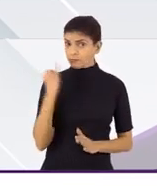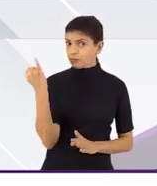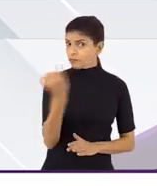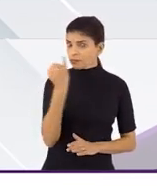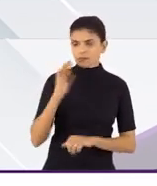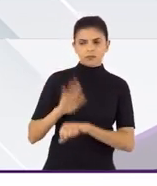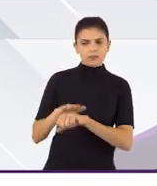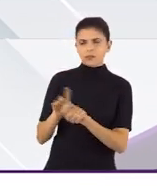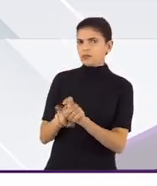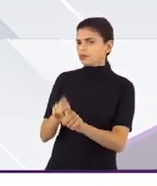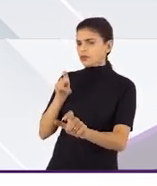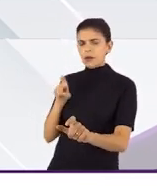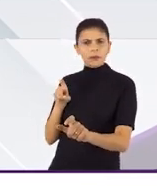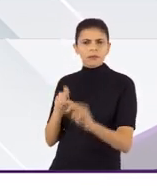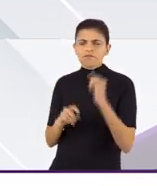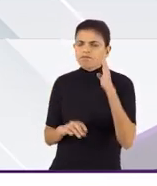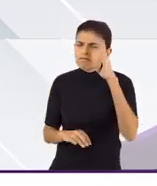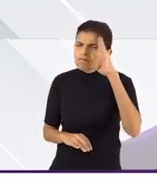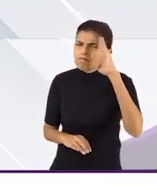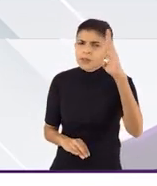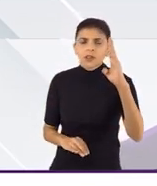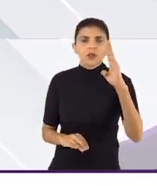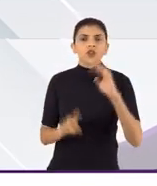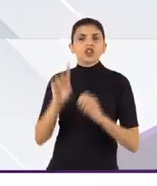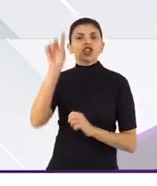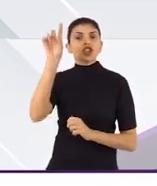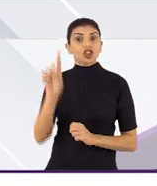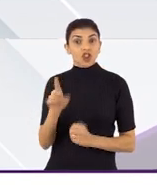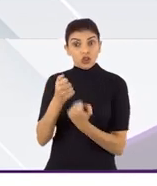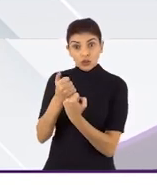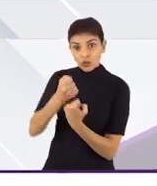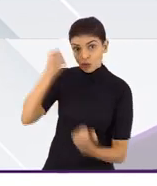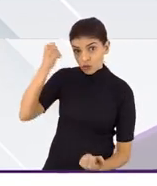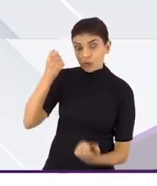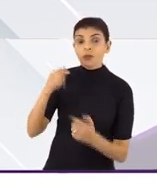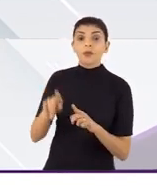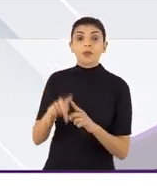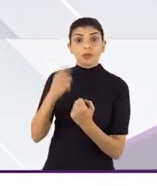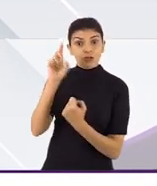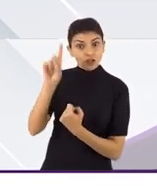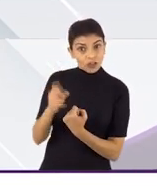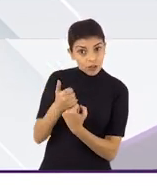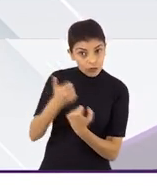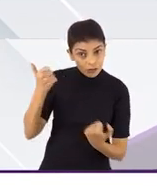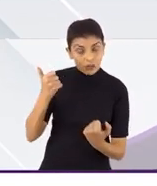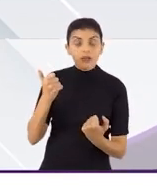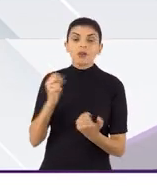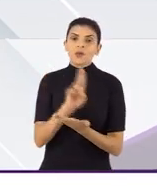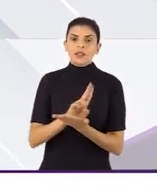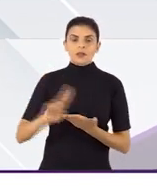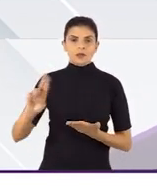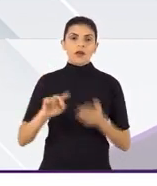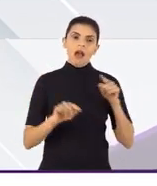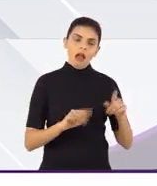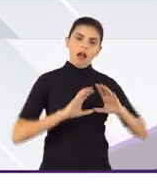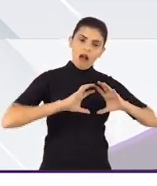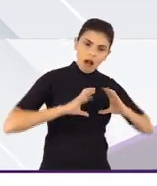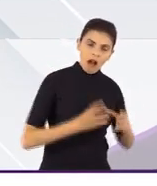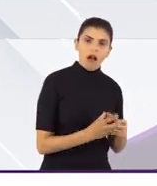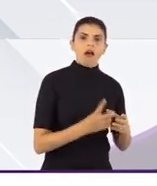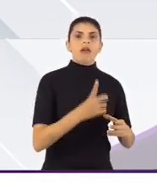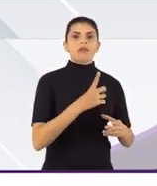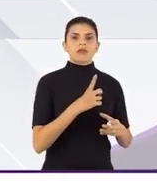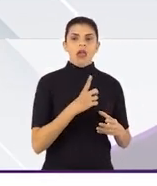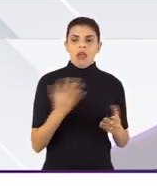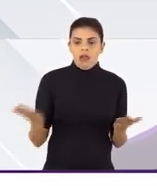comitê seja independente, principalmente da direção institucional. Este órgão,